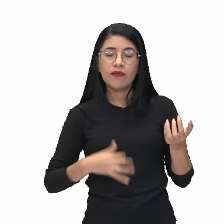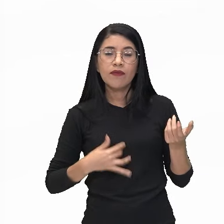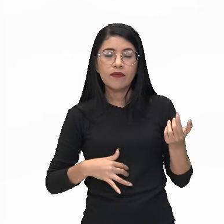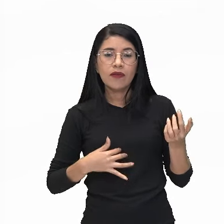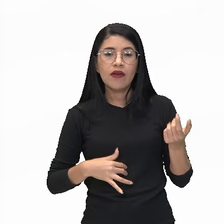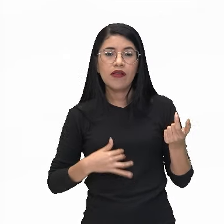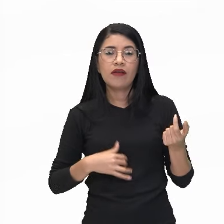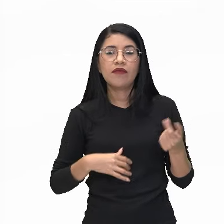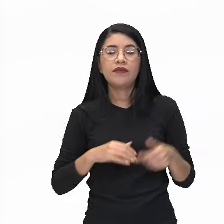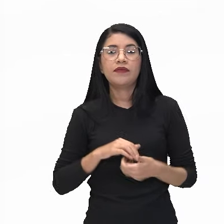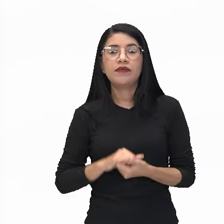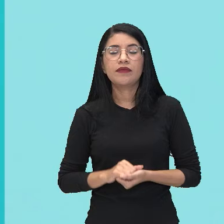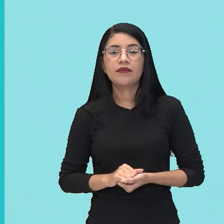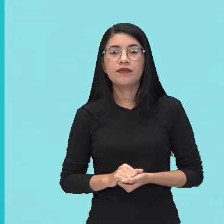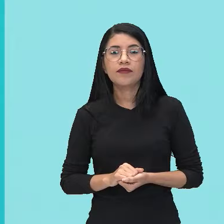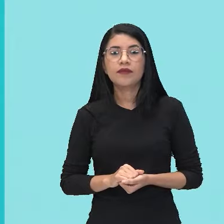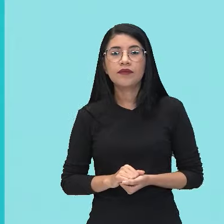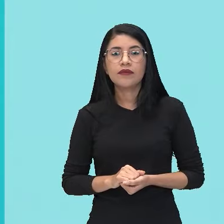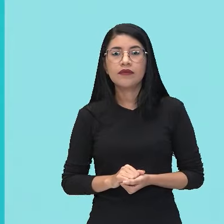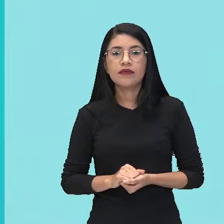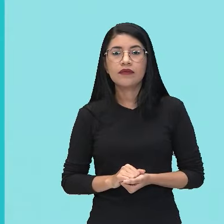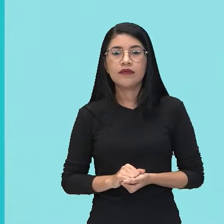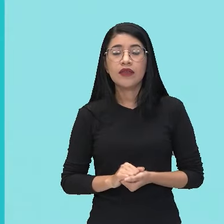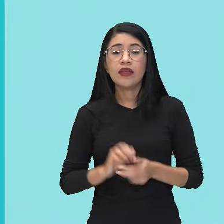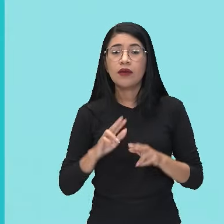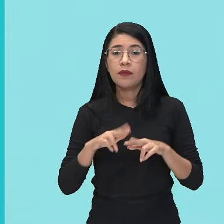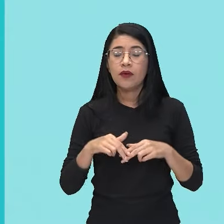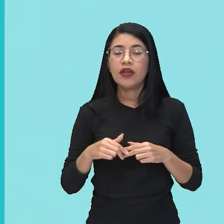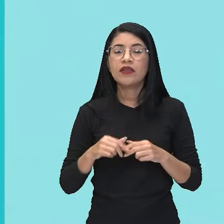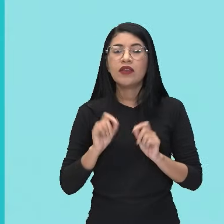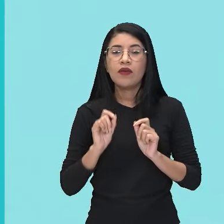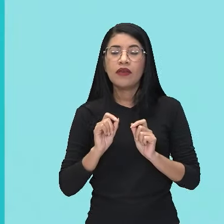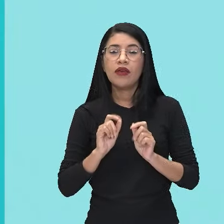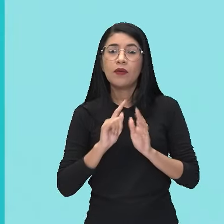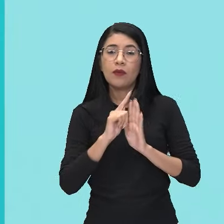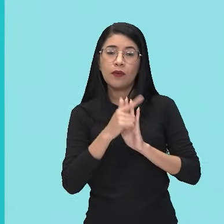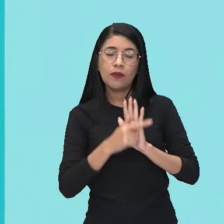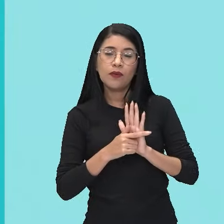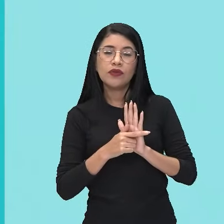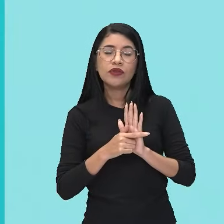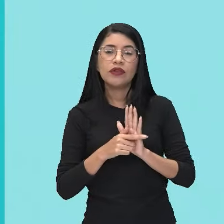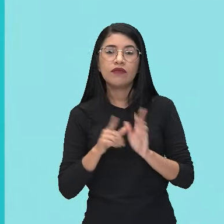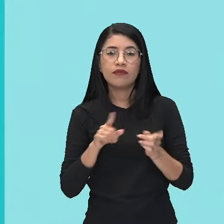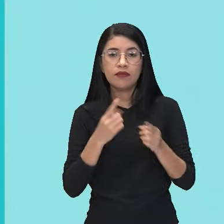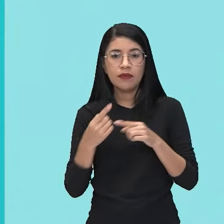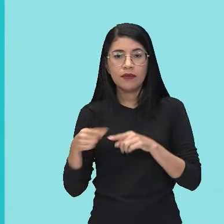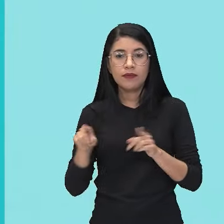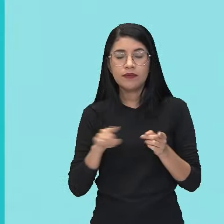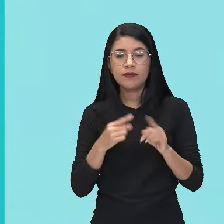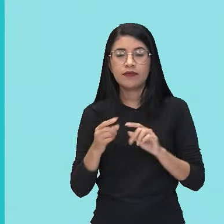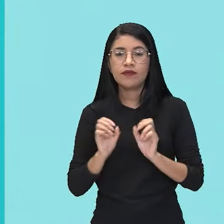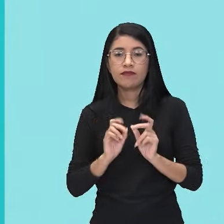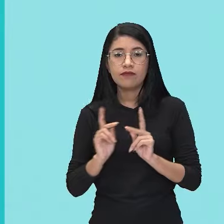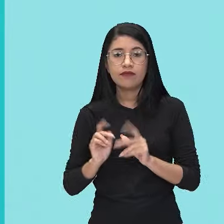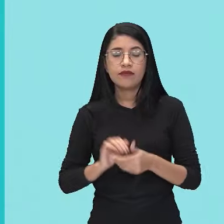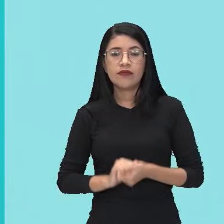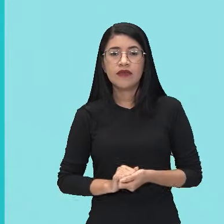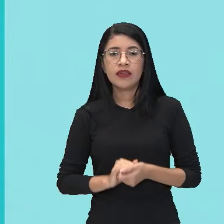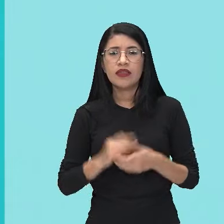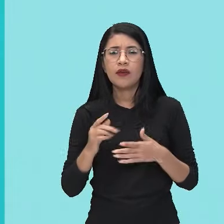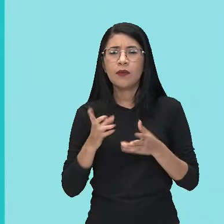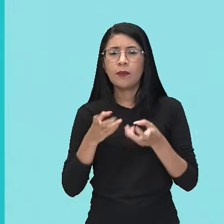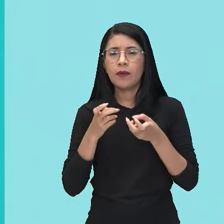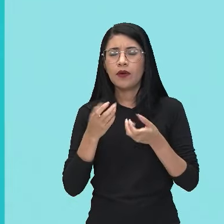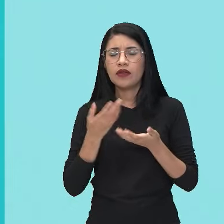música tocada aí com um violão. Por isso, ela se trata, então, de um gênero canção. Certo, pessoal? Então, vimos